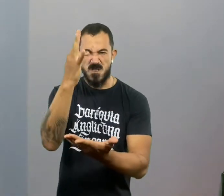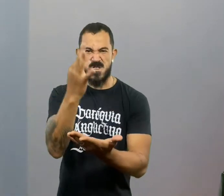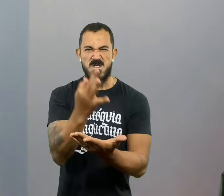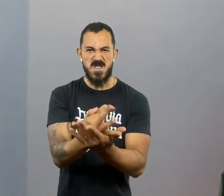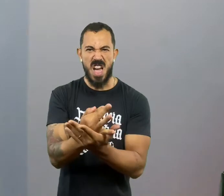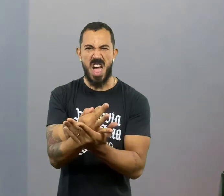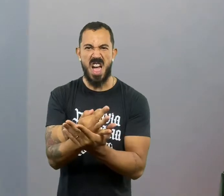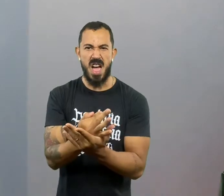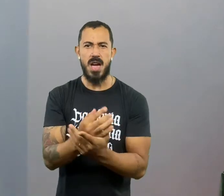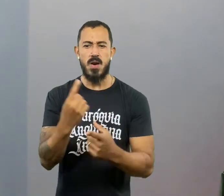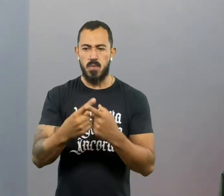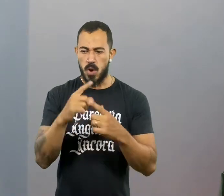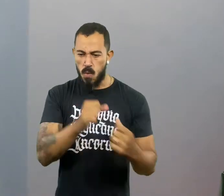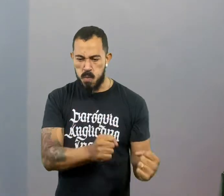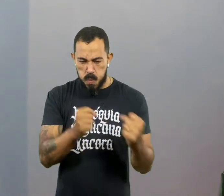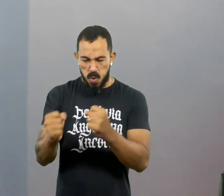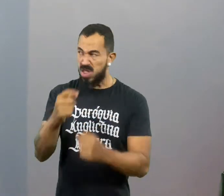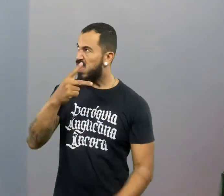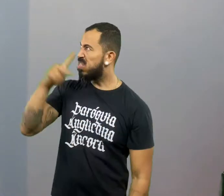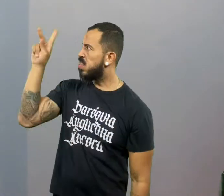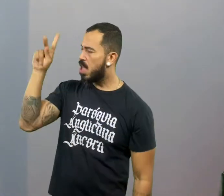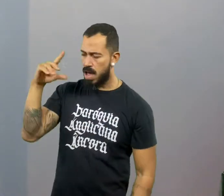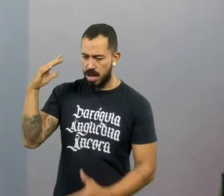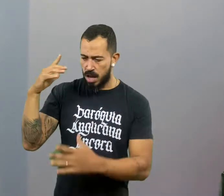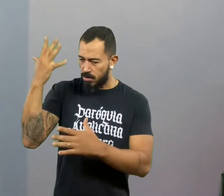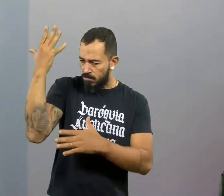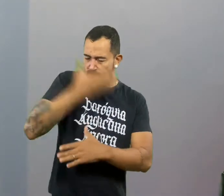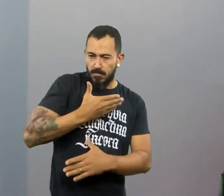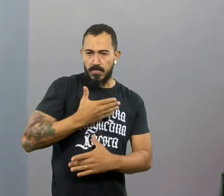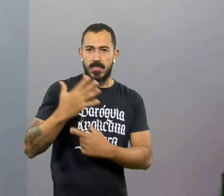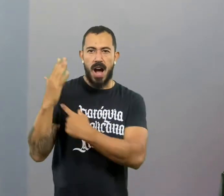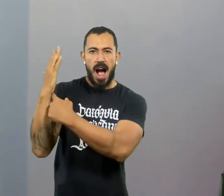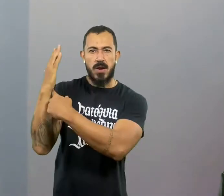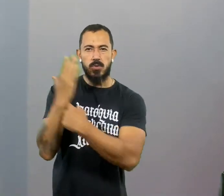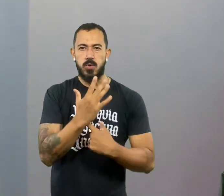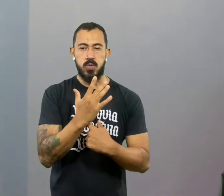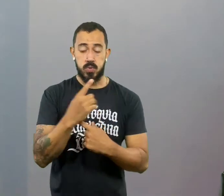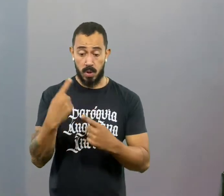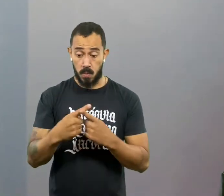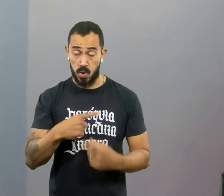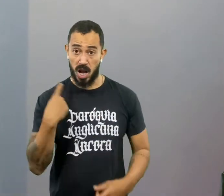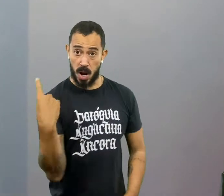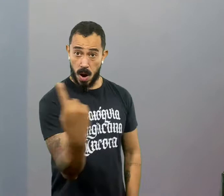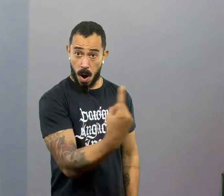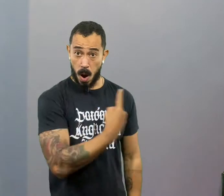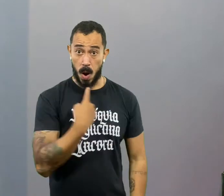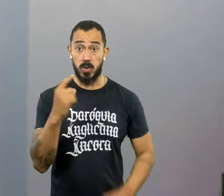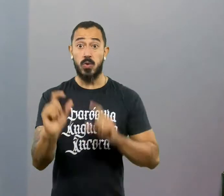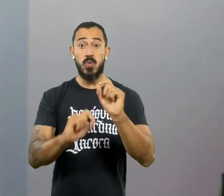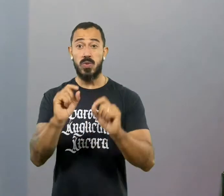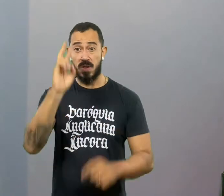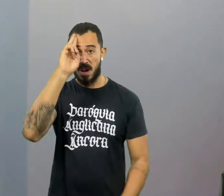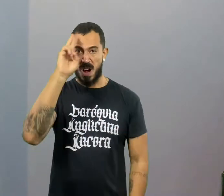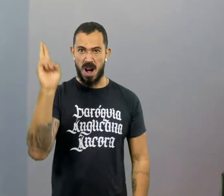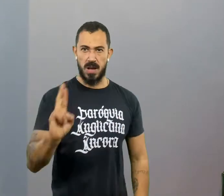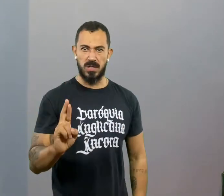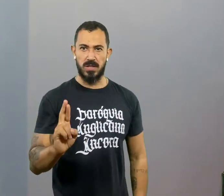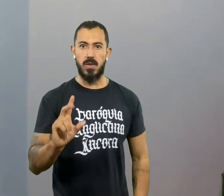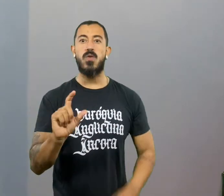suficiente nele, no seu poder, na sua providência, para que isso forje uma razão